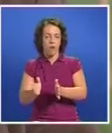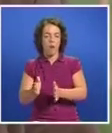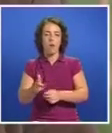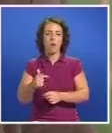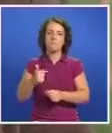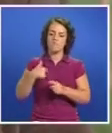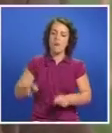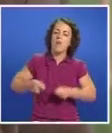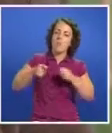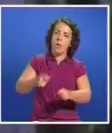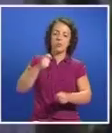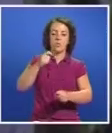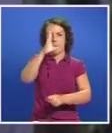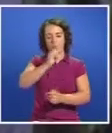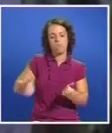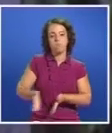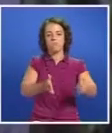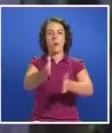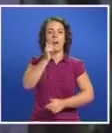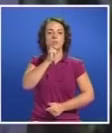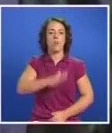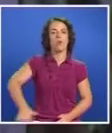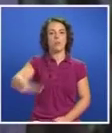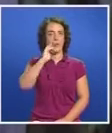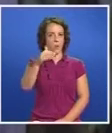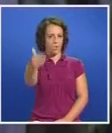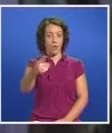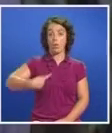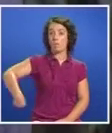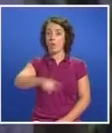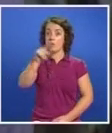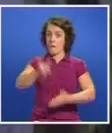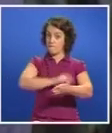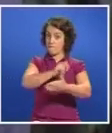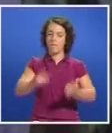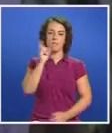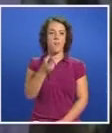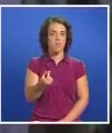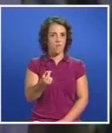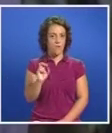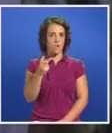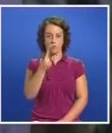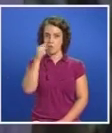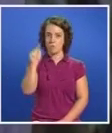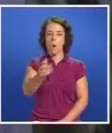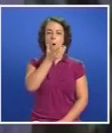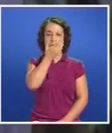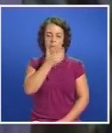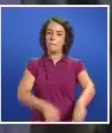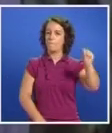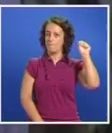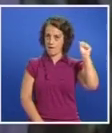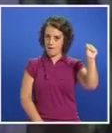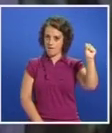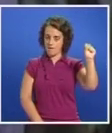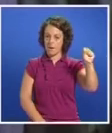desconfiança de poder seguir para os Açores. Vamos todos votar no dia 19 de outubro, em Carlos César e no Partido Socialista, uma garantia